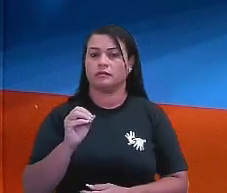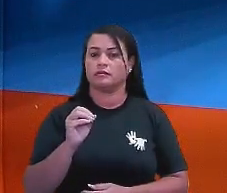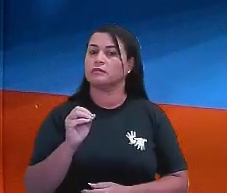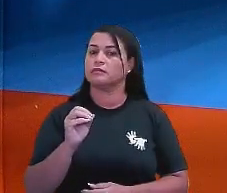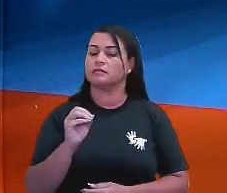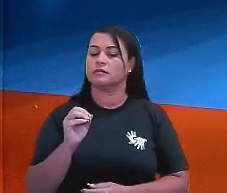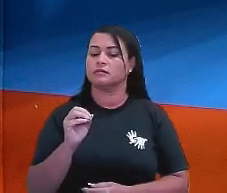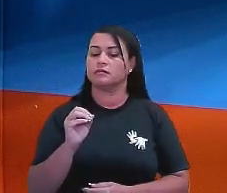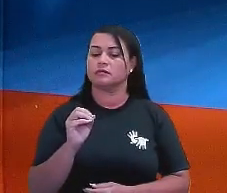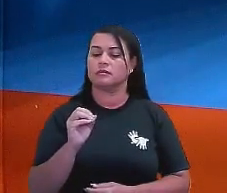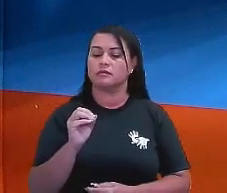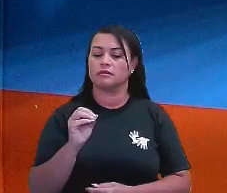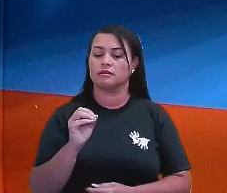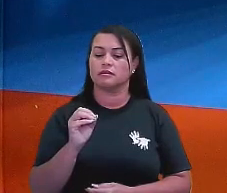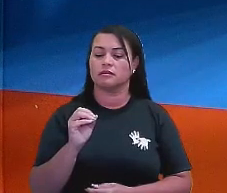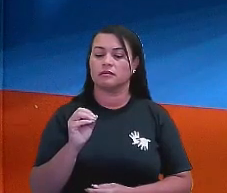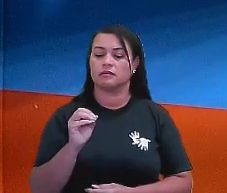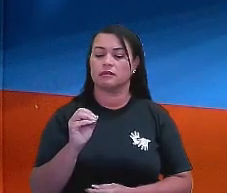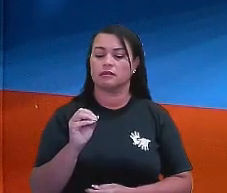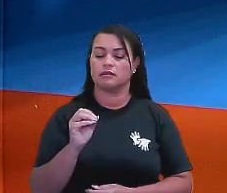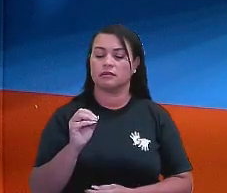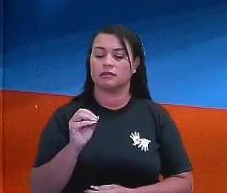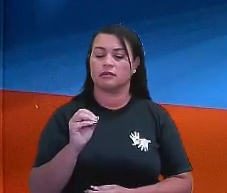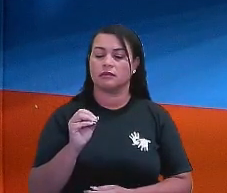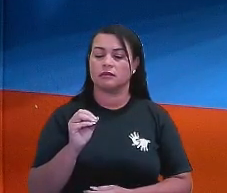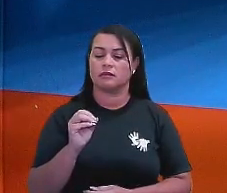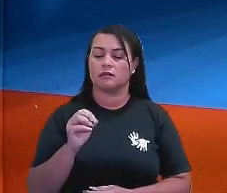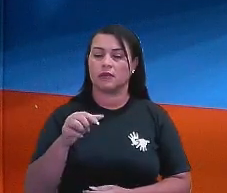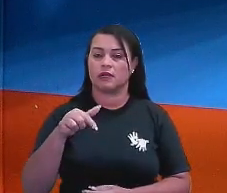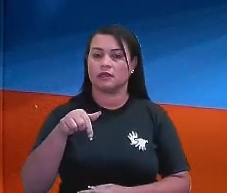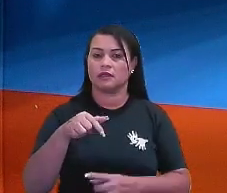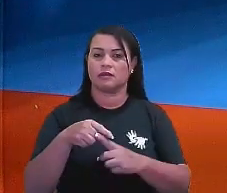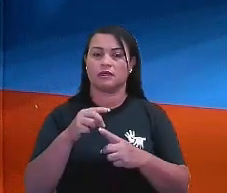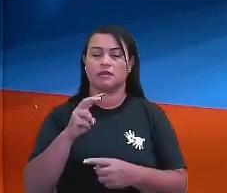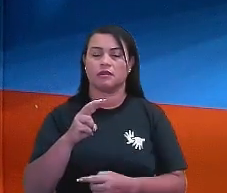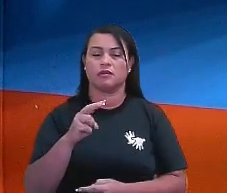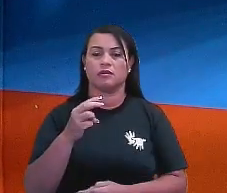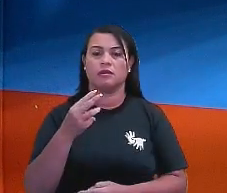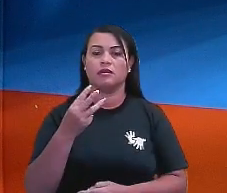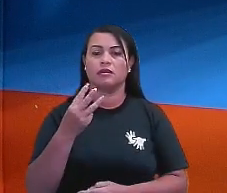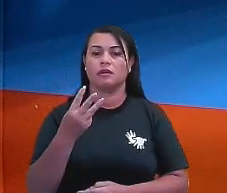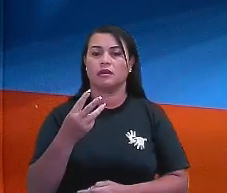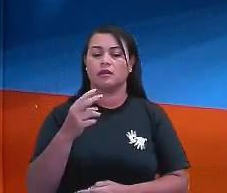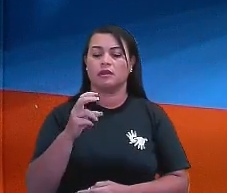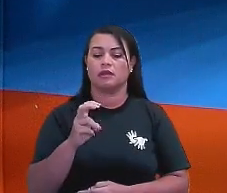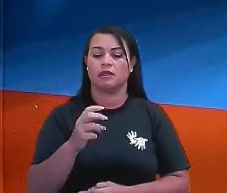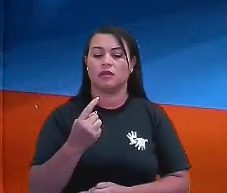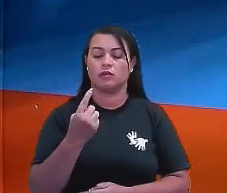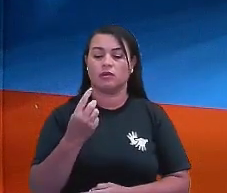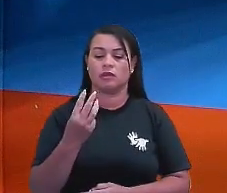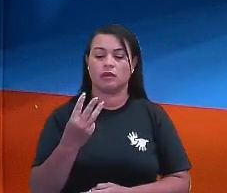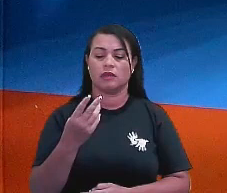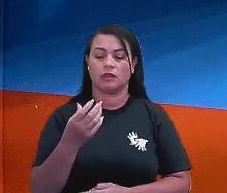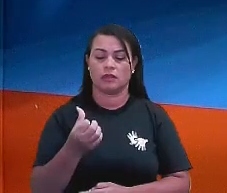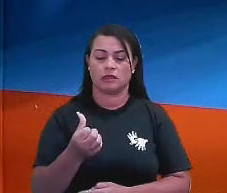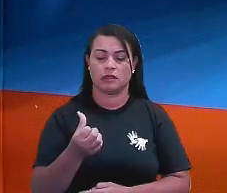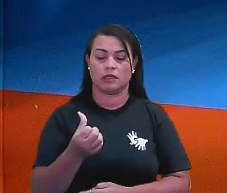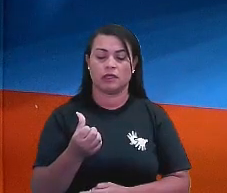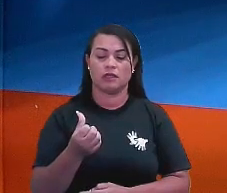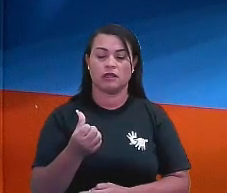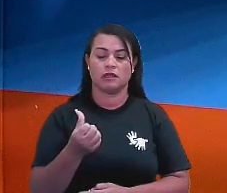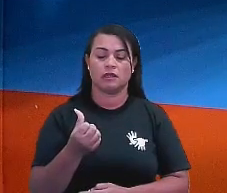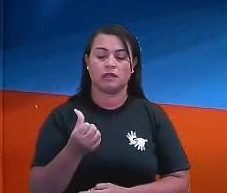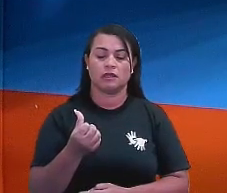Olha um zero aqui. Coloquei o zero, sobe 1. 7 vezes 5, 35 e 1, 36. Olha o 6 aqui